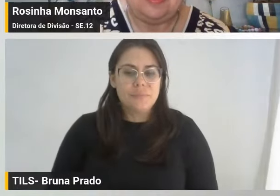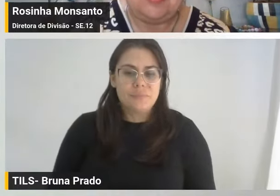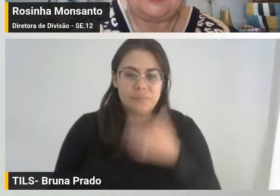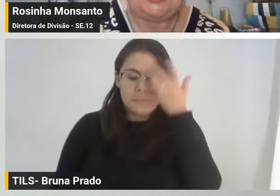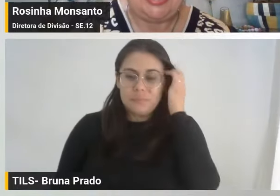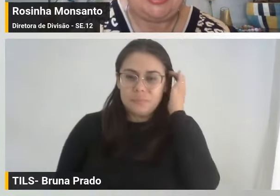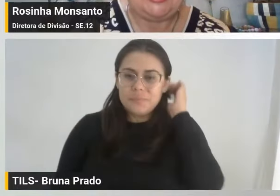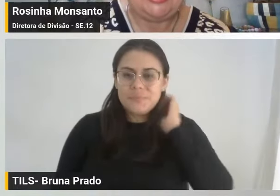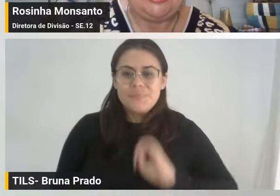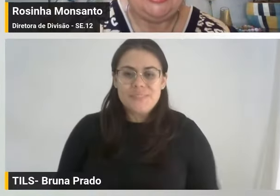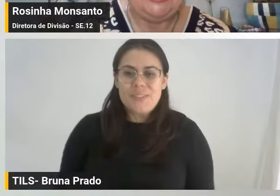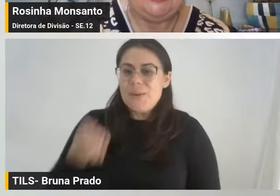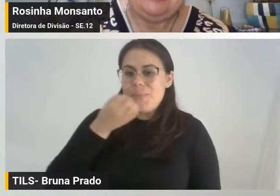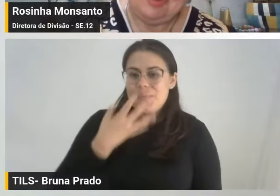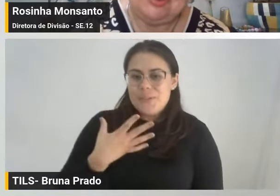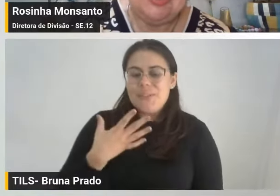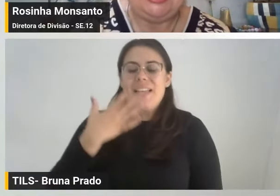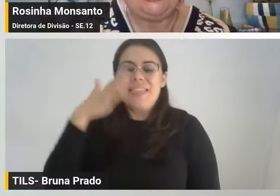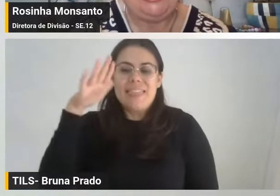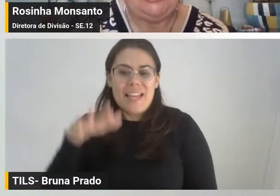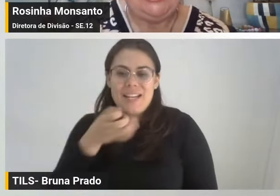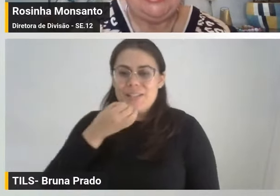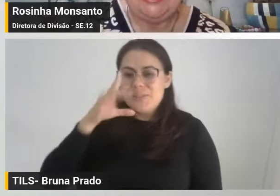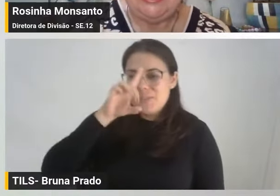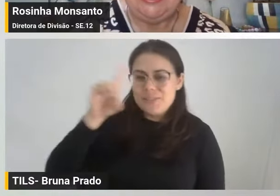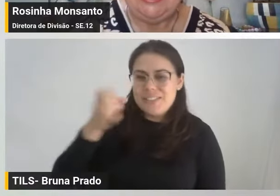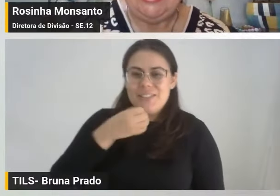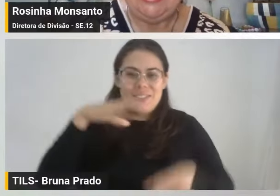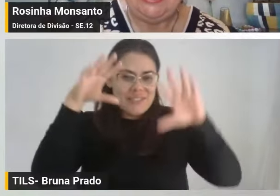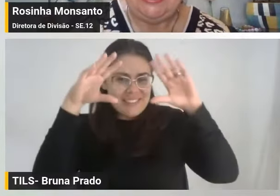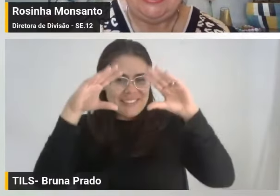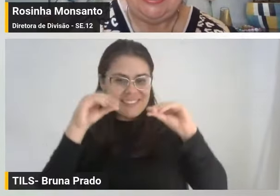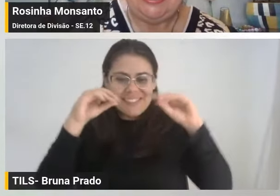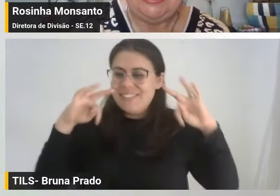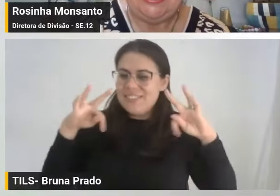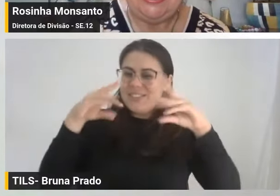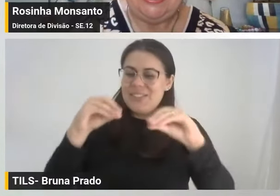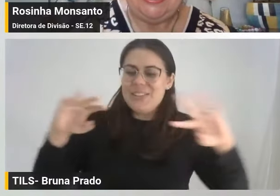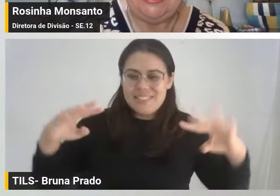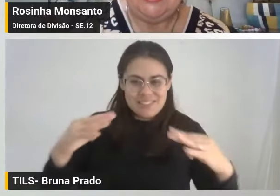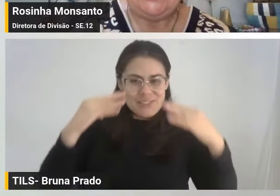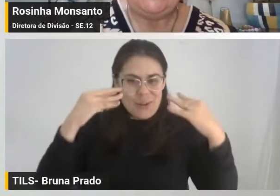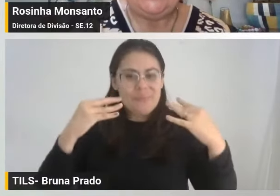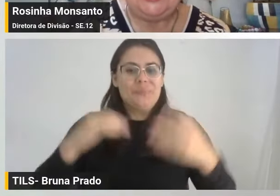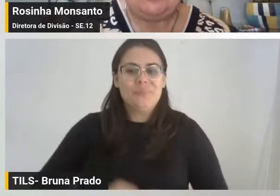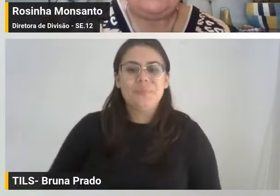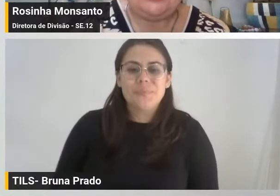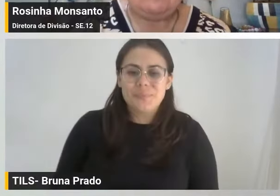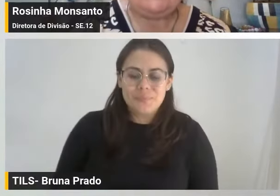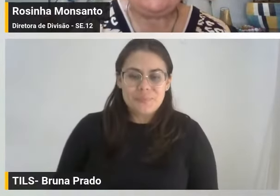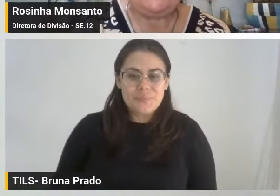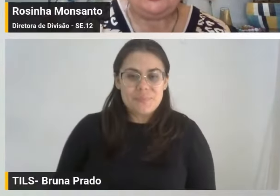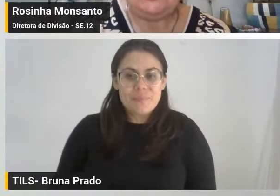Boa tarde, bom dia. Boa noite. Boa noite para todos que estão aqui nos assistindo. E